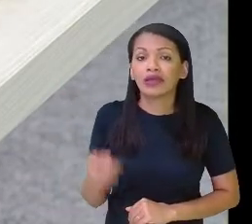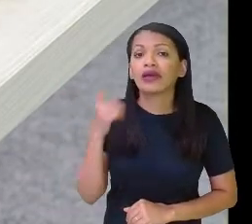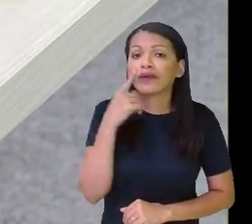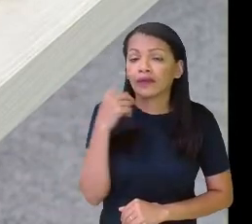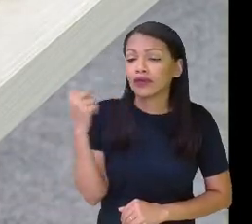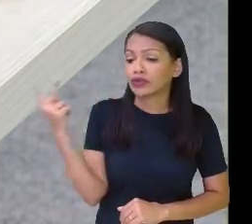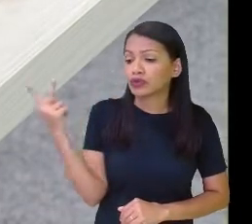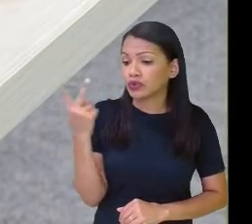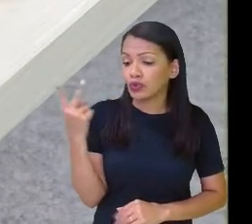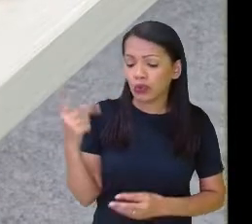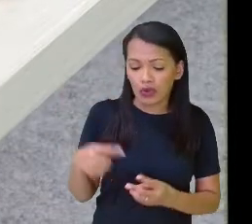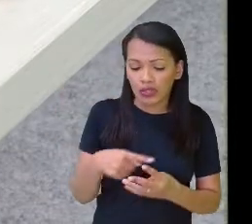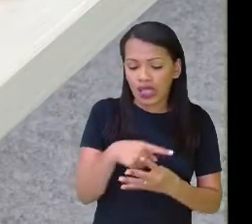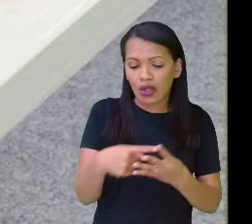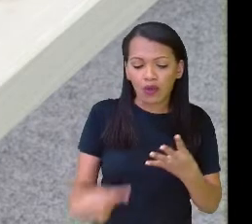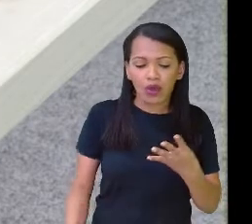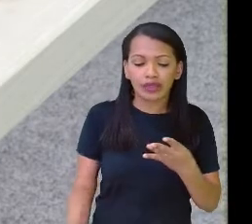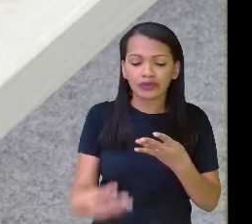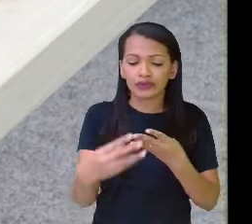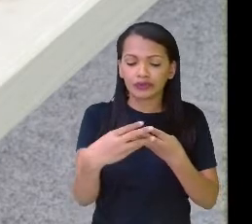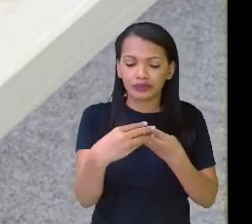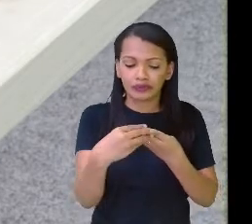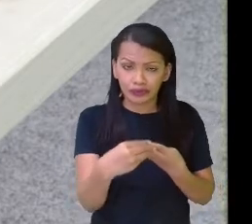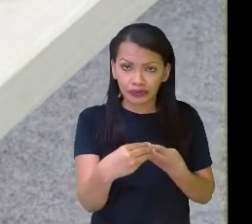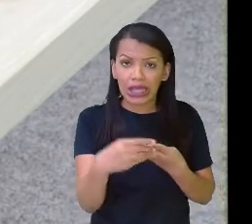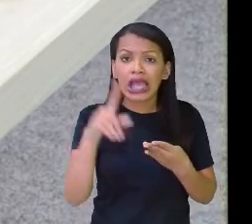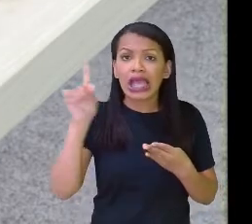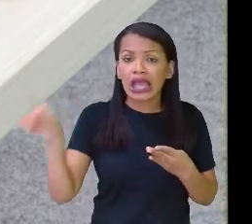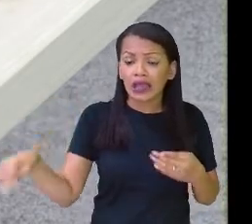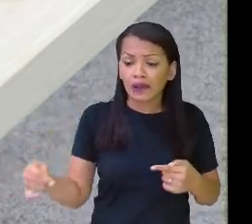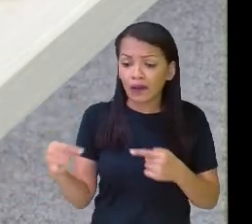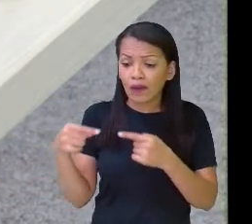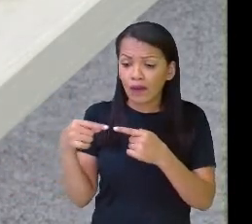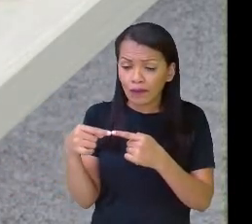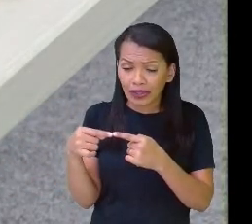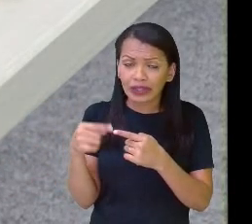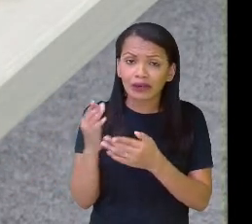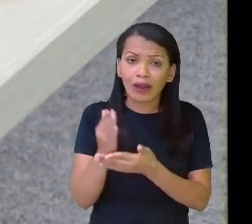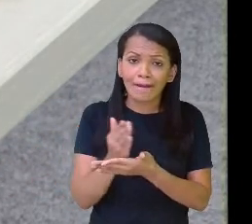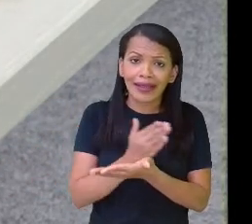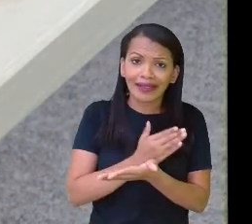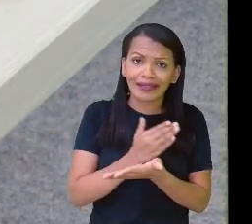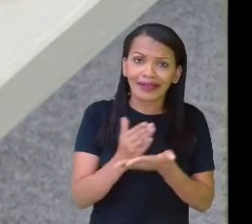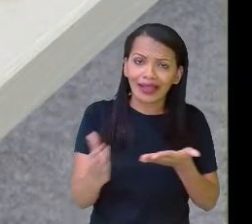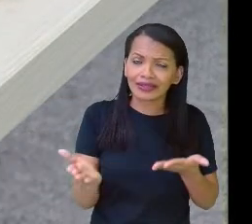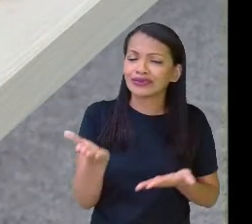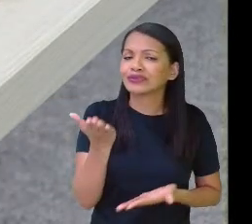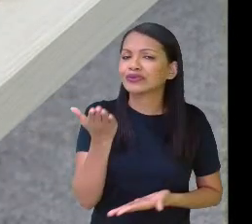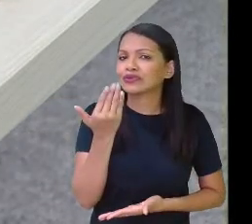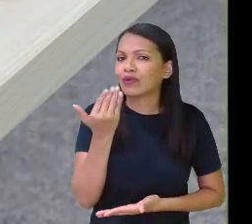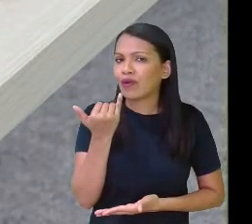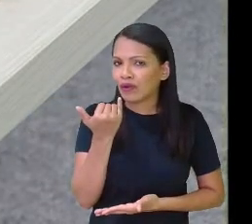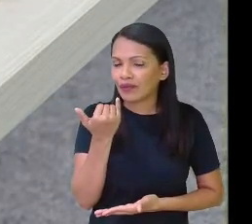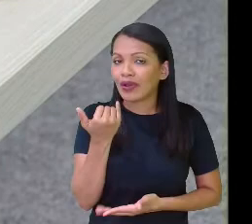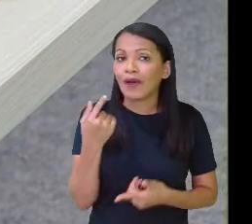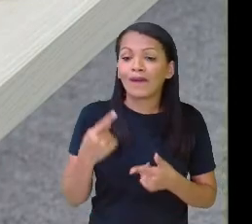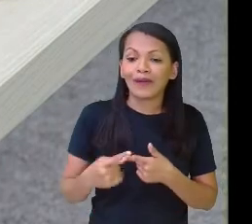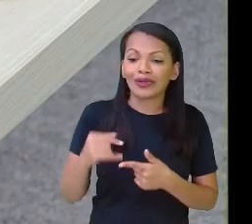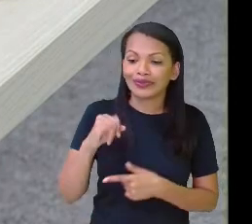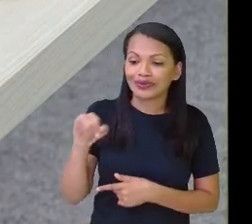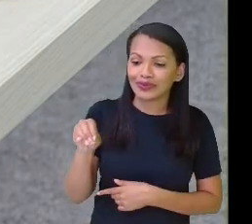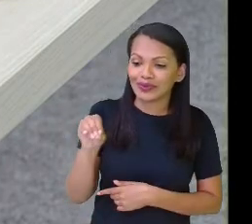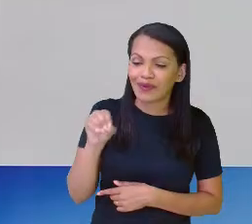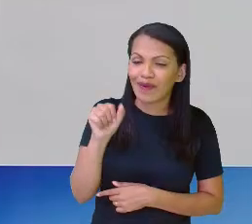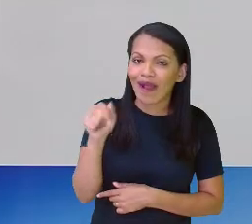quatro. Que é equivalente à metade que João comeu. A diferença foi, João comeu de uma vez. E